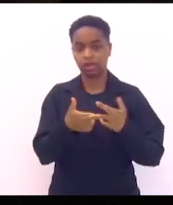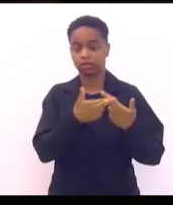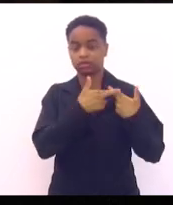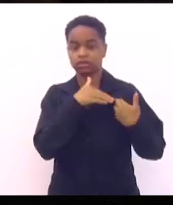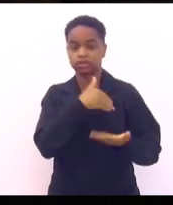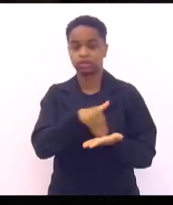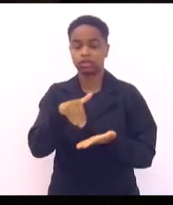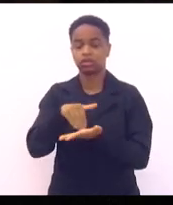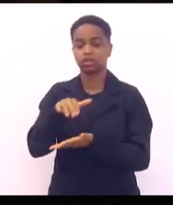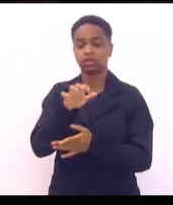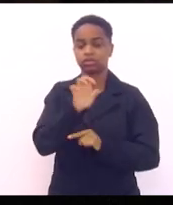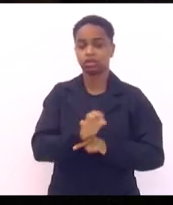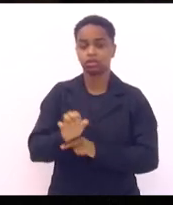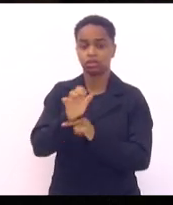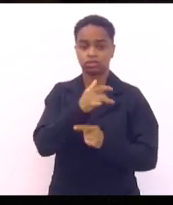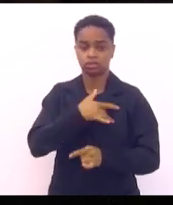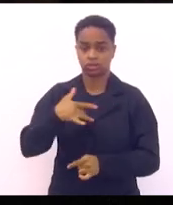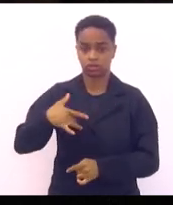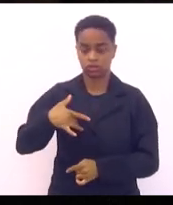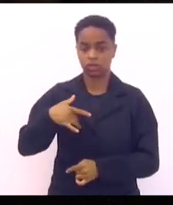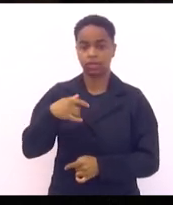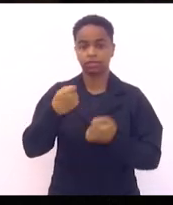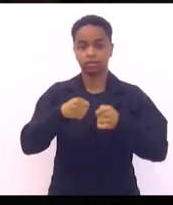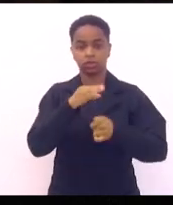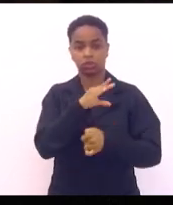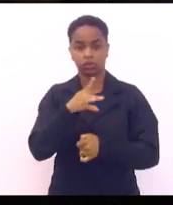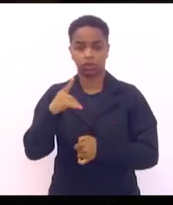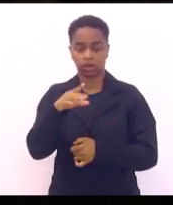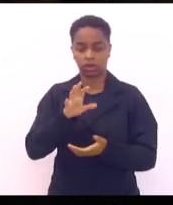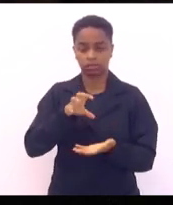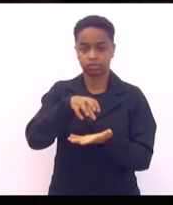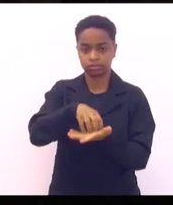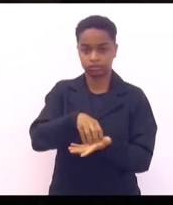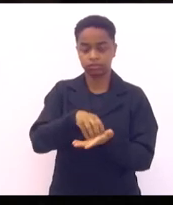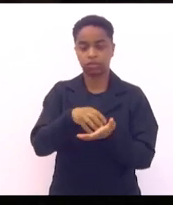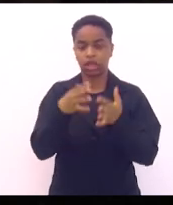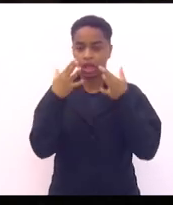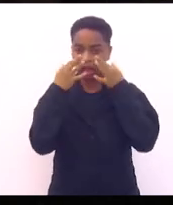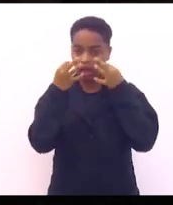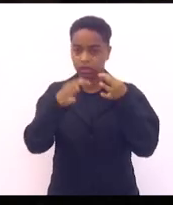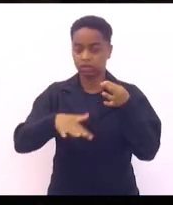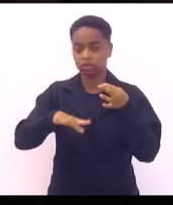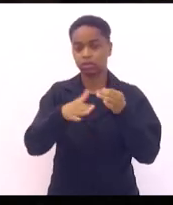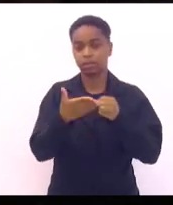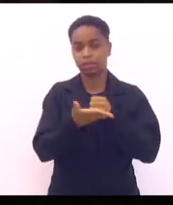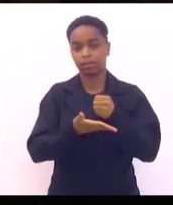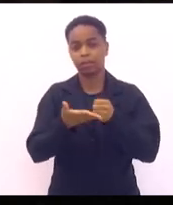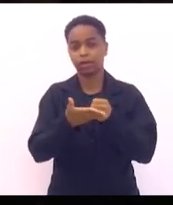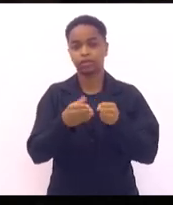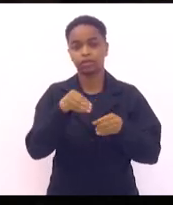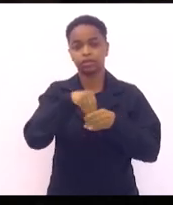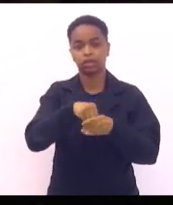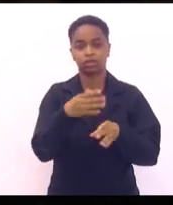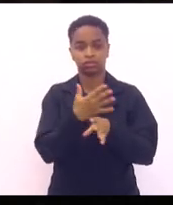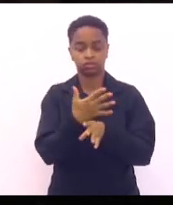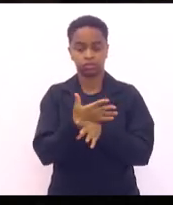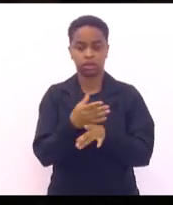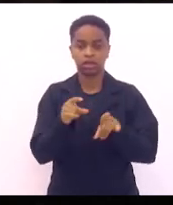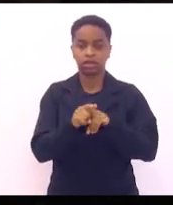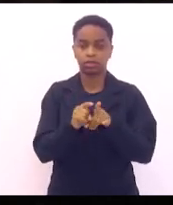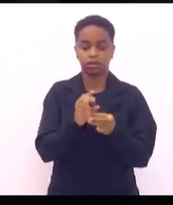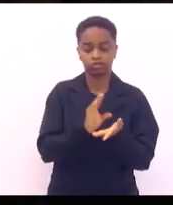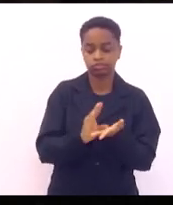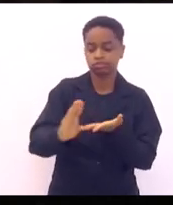estaduais de saúde a coordenação do componente estadual distrital da atenção básica no âmbito de seus limites territoriais e destinar